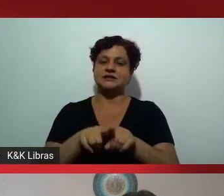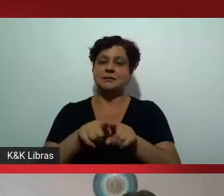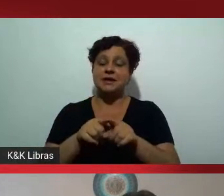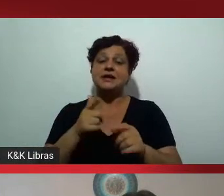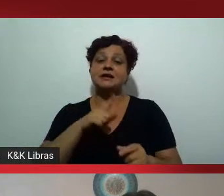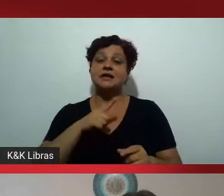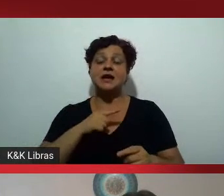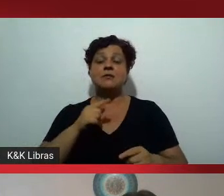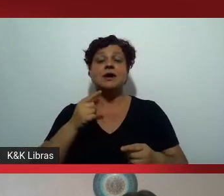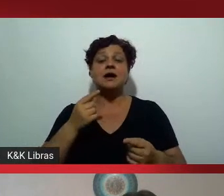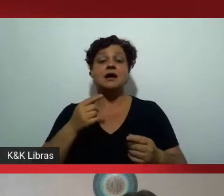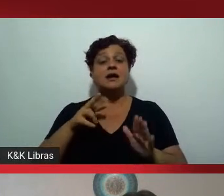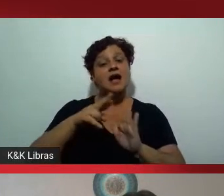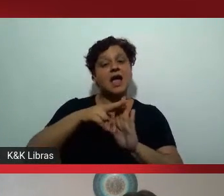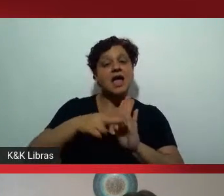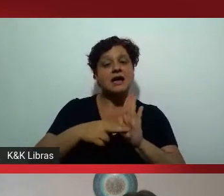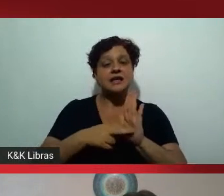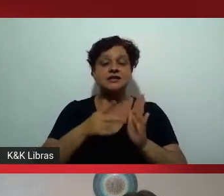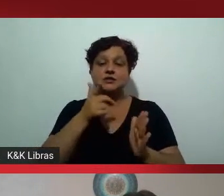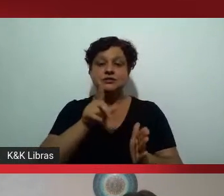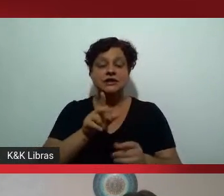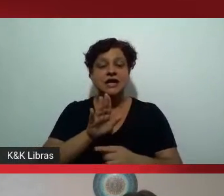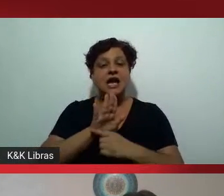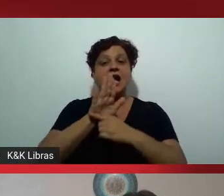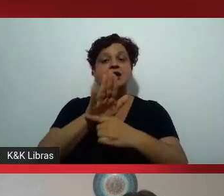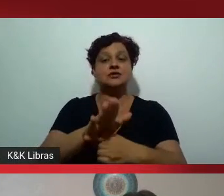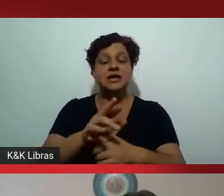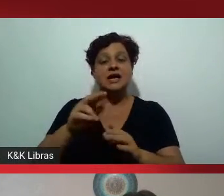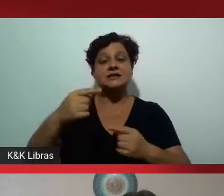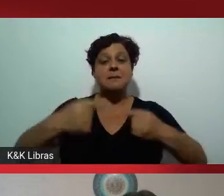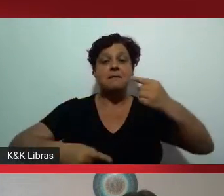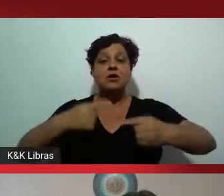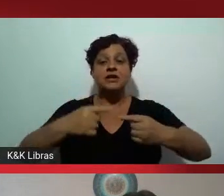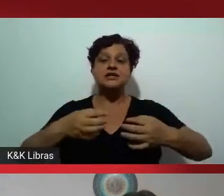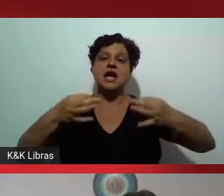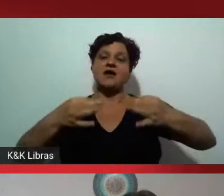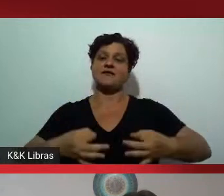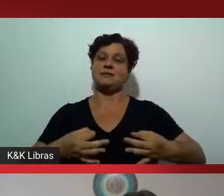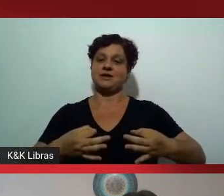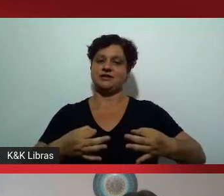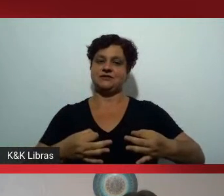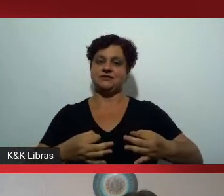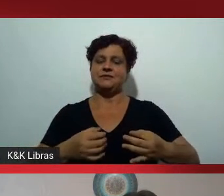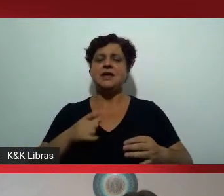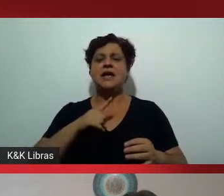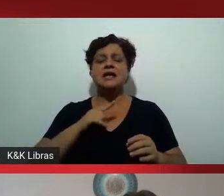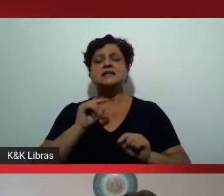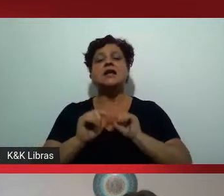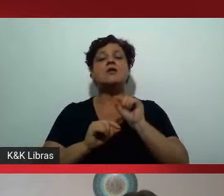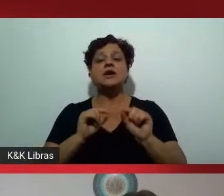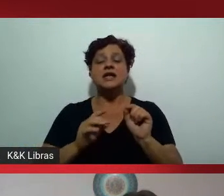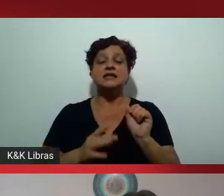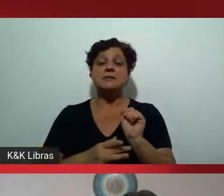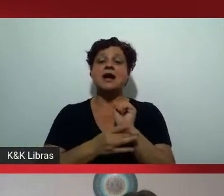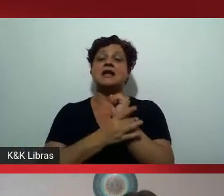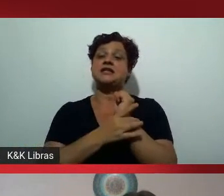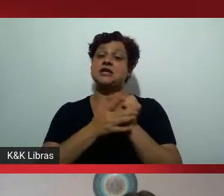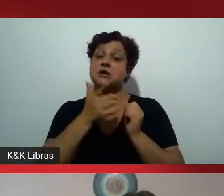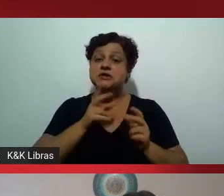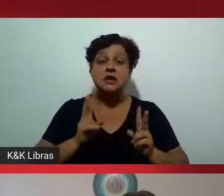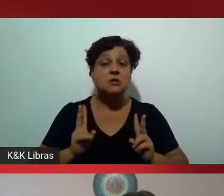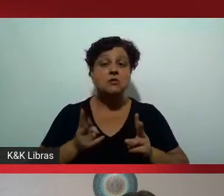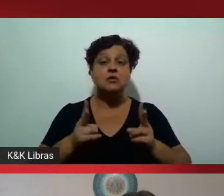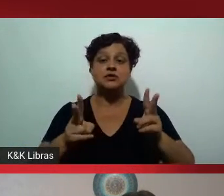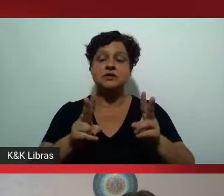permanência à política afirmativa. Isso tem garantido, isso tem feito, isso tem tornado possível que